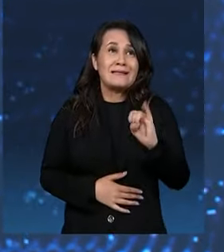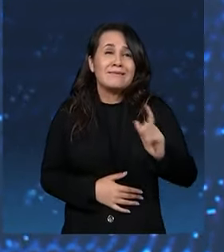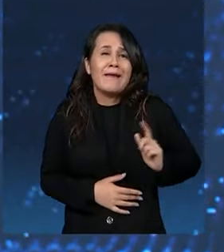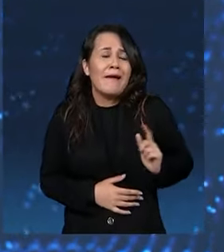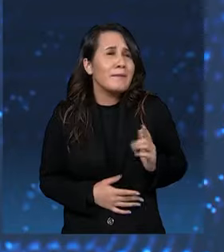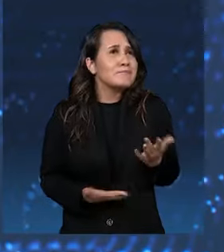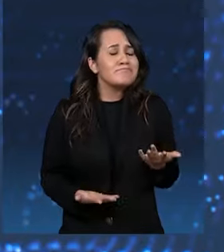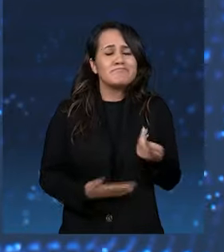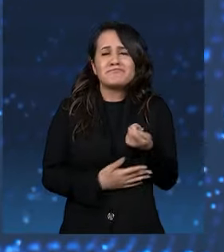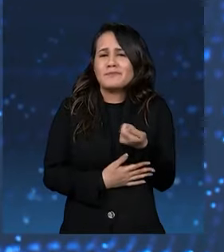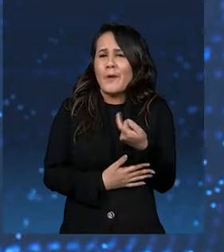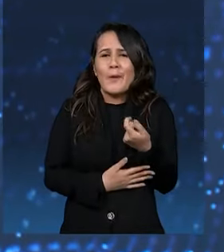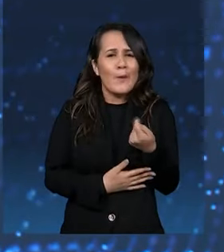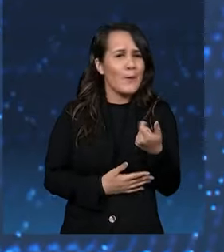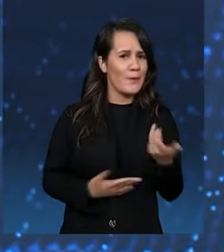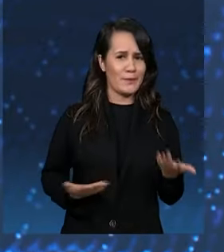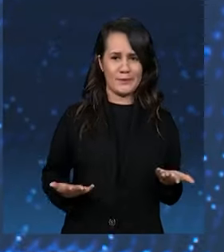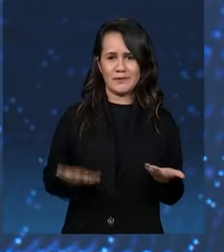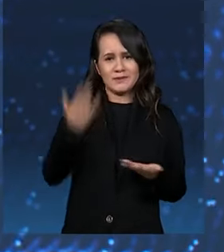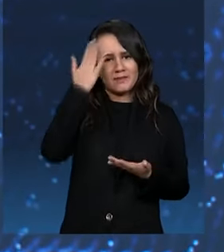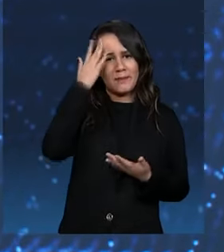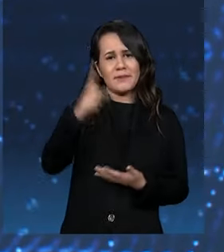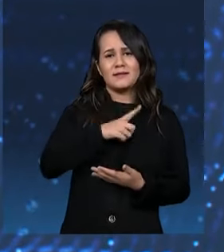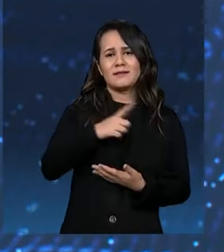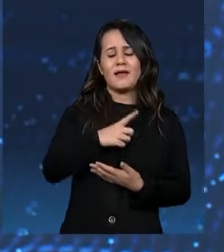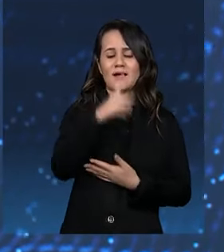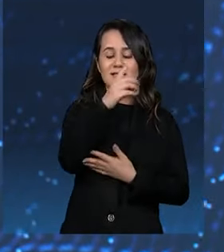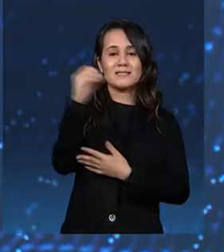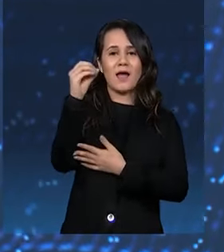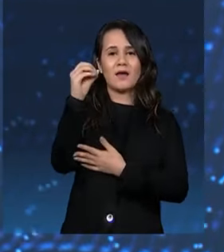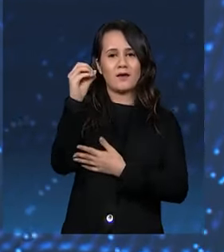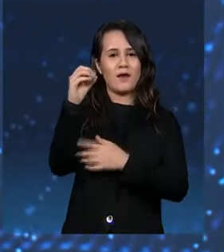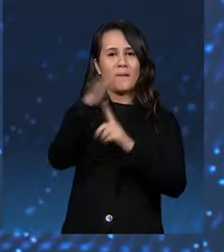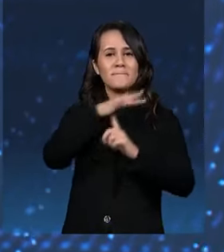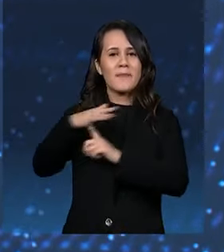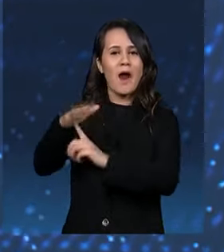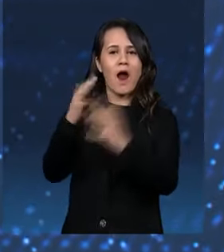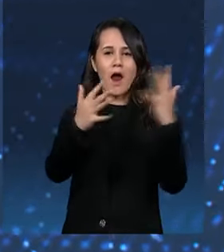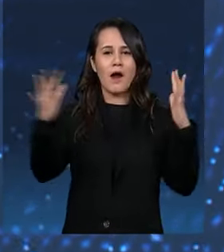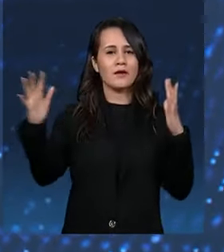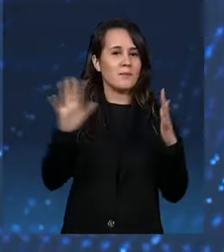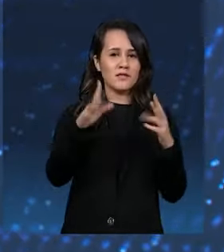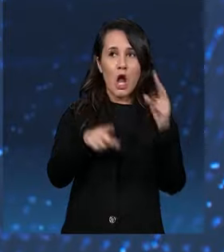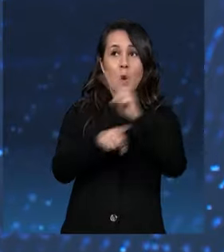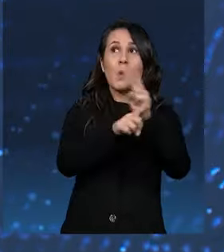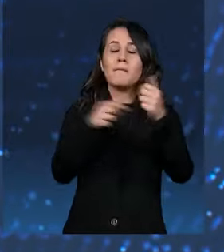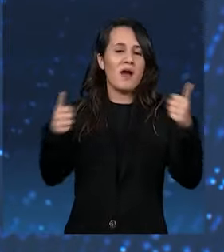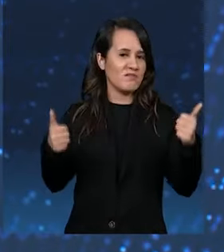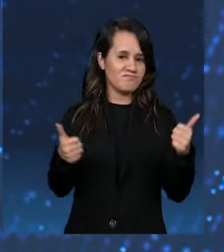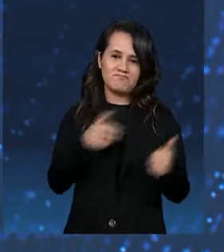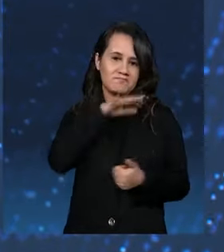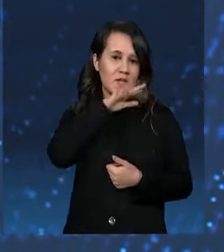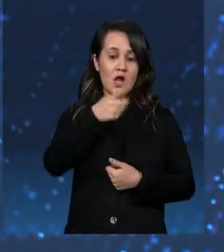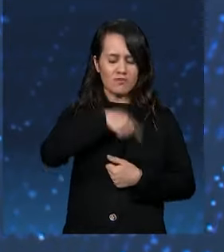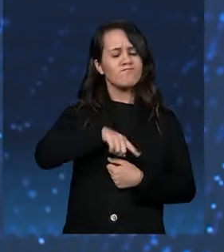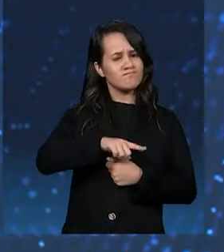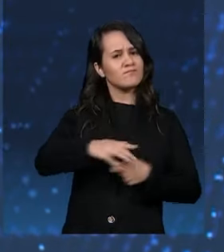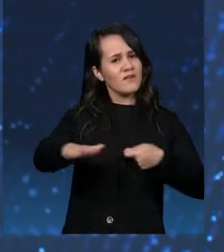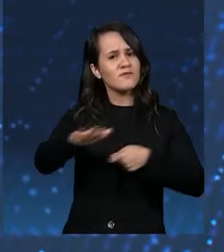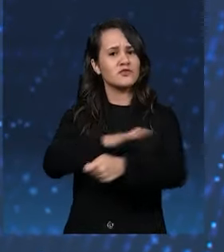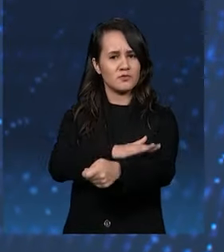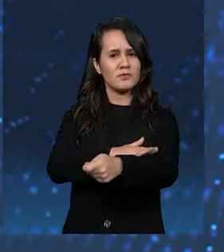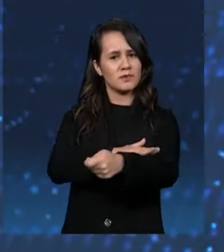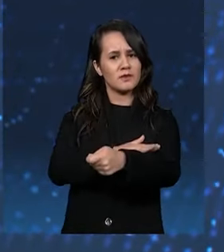muito razoável. E eu posso te falar que aqui tem 100 parques municipais muito mal cuidados e a gente vai investir nisso, vai investir em